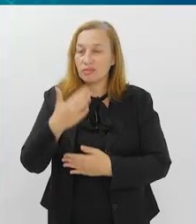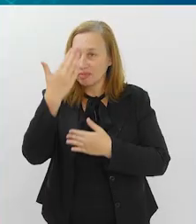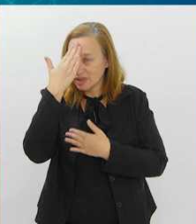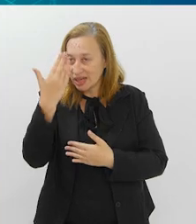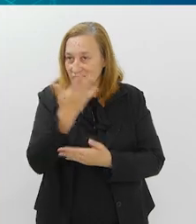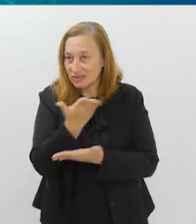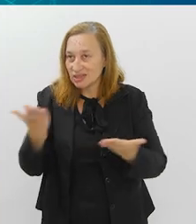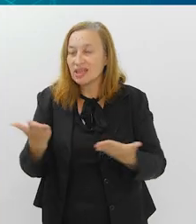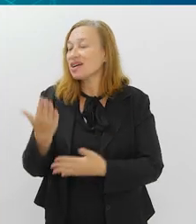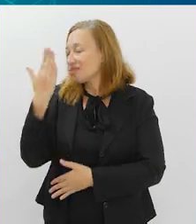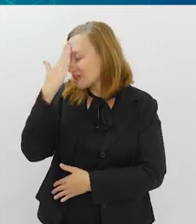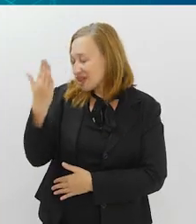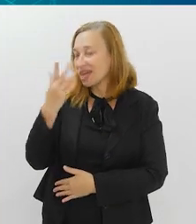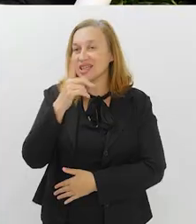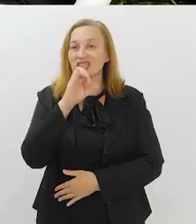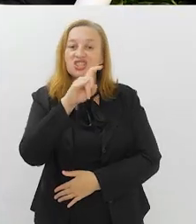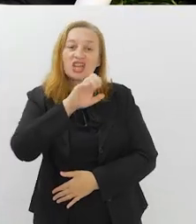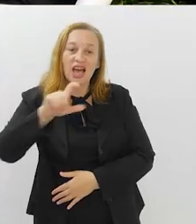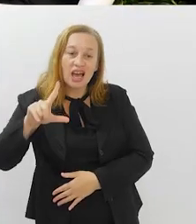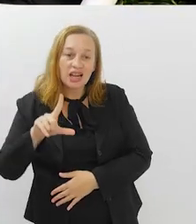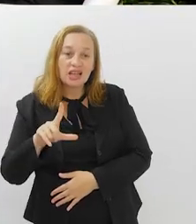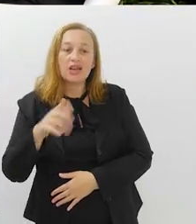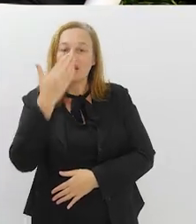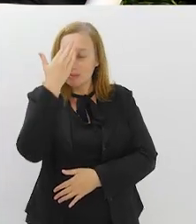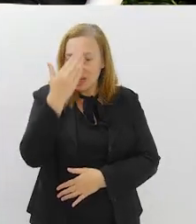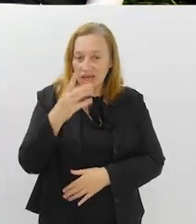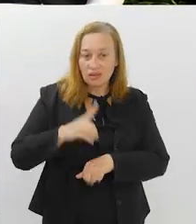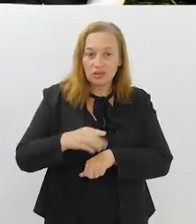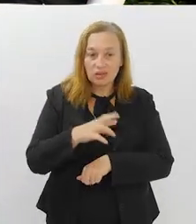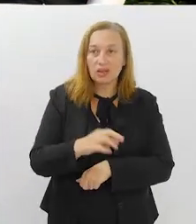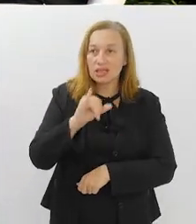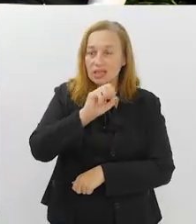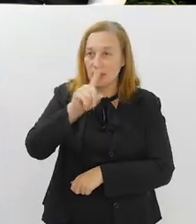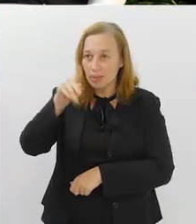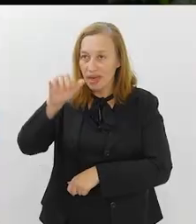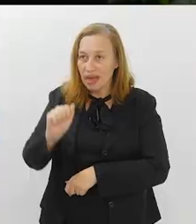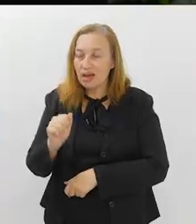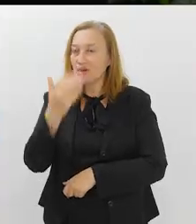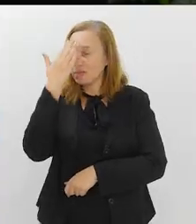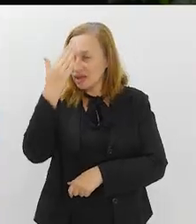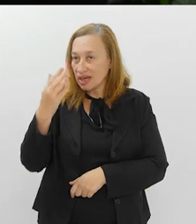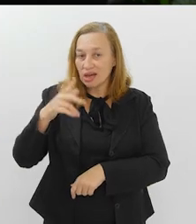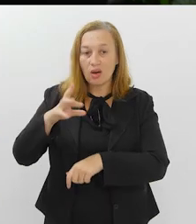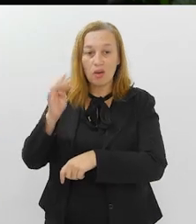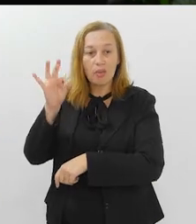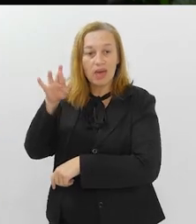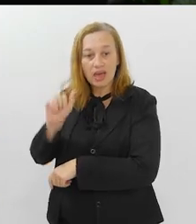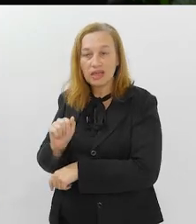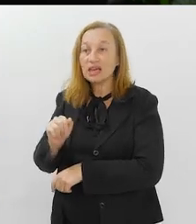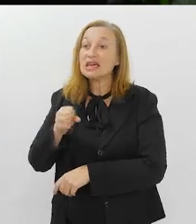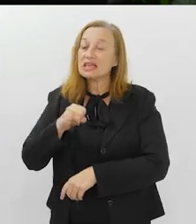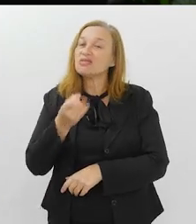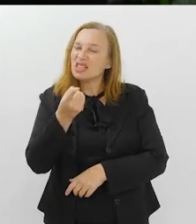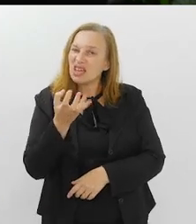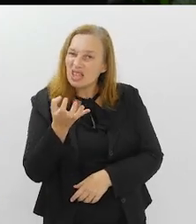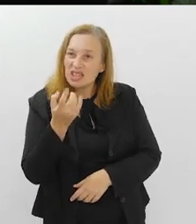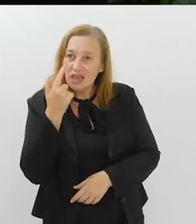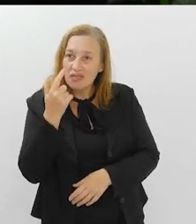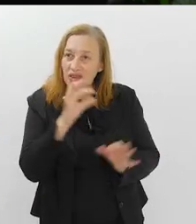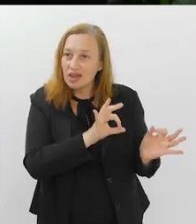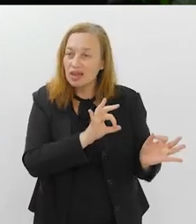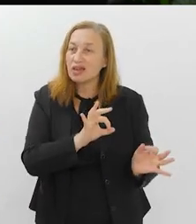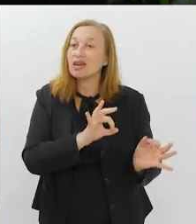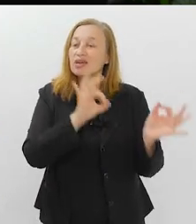Obrigado a todos aí. Obrigada, Chávio, obrigada, doutora Isabela, mais uma vez, muito obrigada, doutora Roberta. E se você